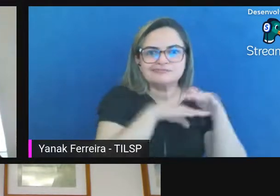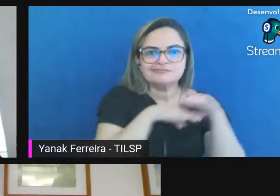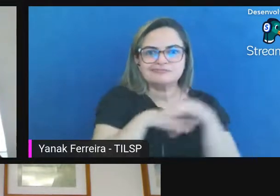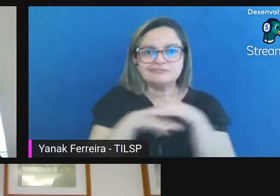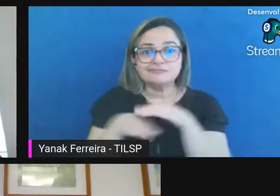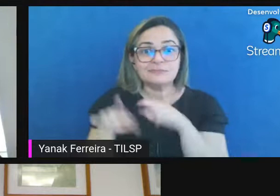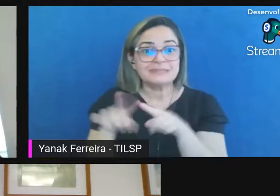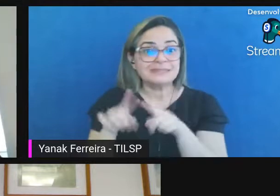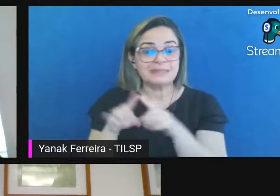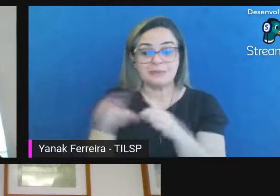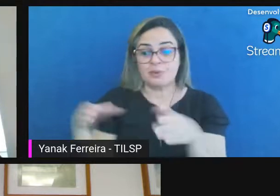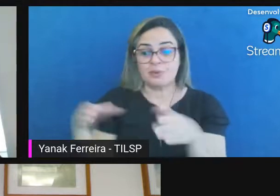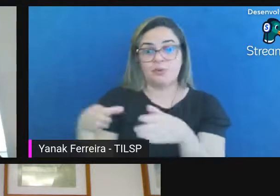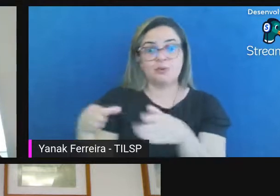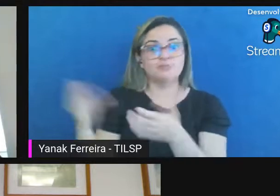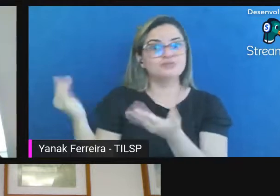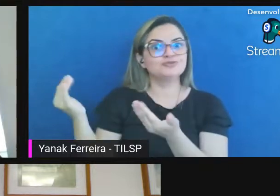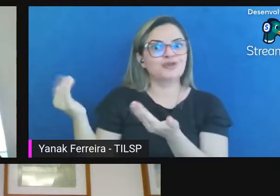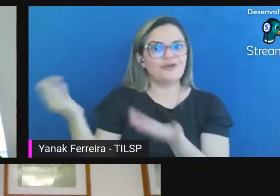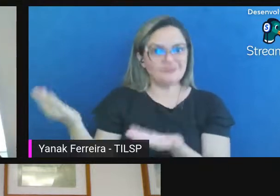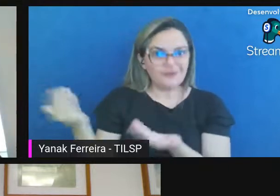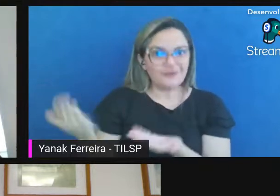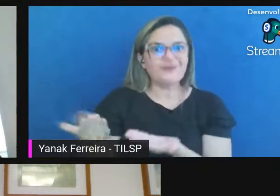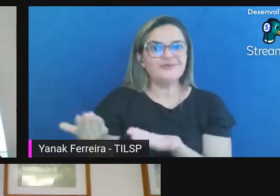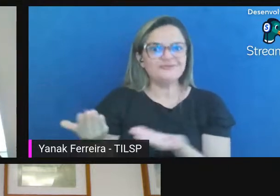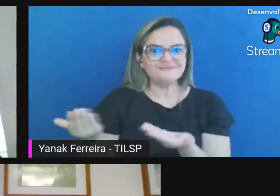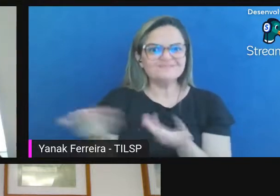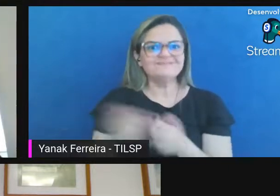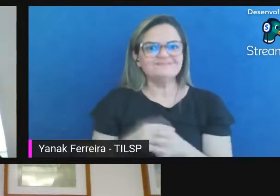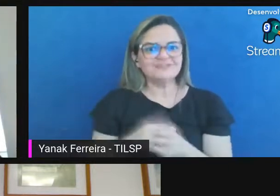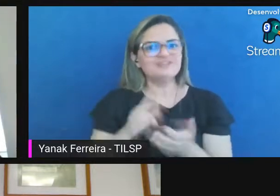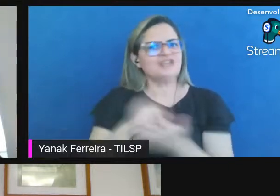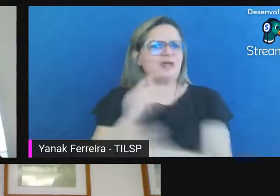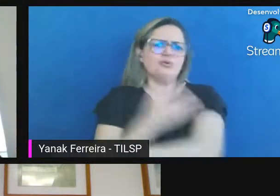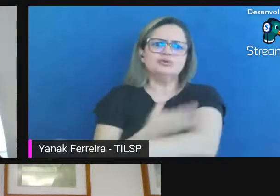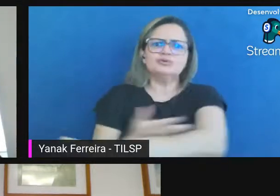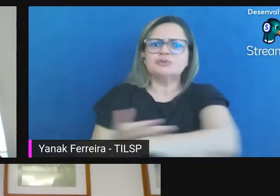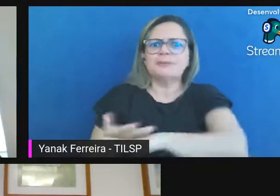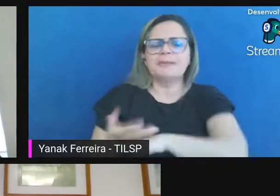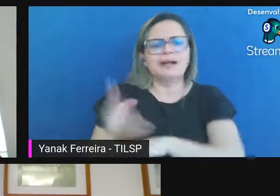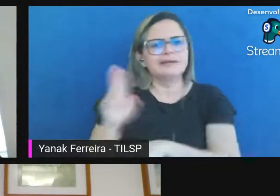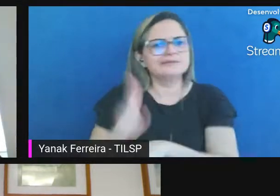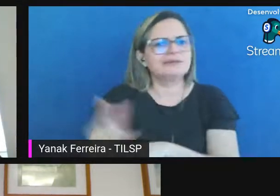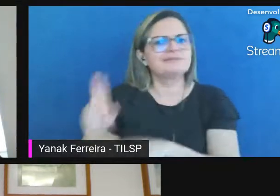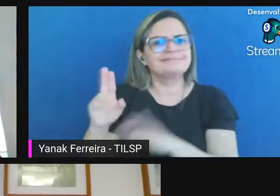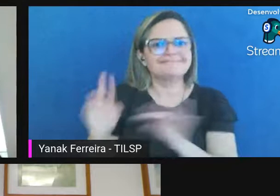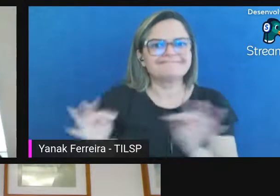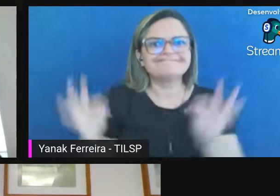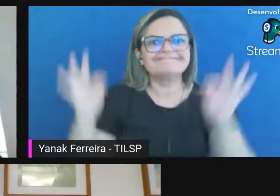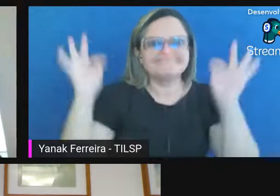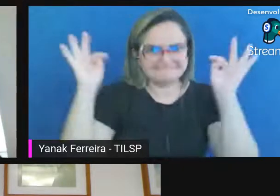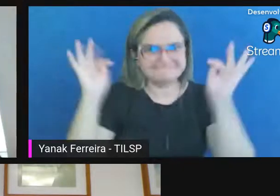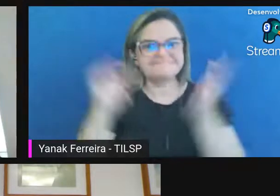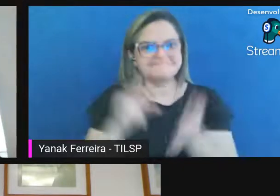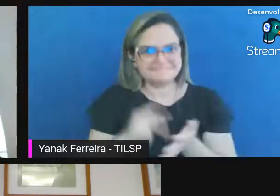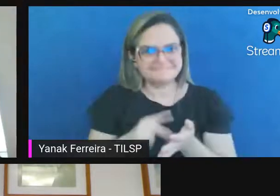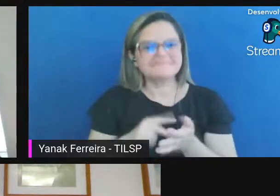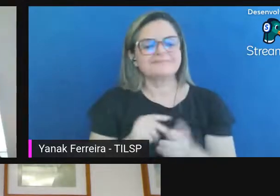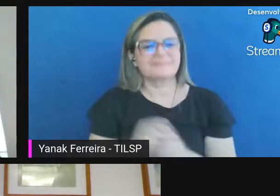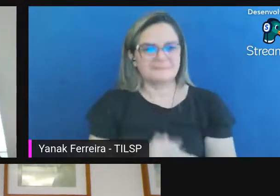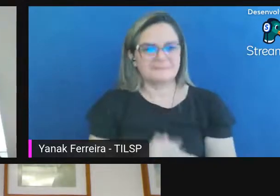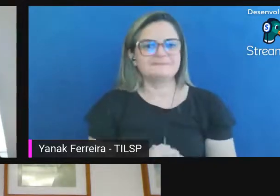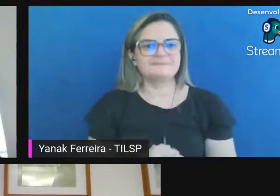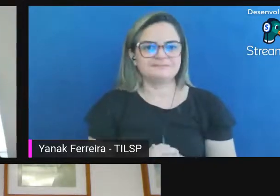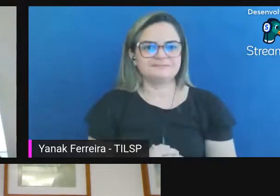né dessas pessoas que já estão habituadas a utilizar né ou então em princípio estão habituadas a